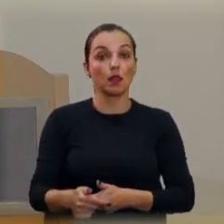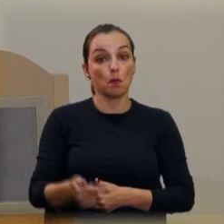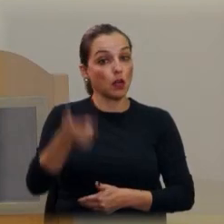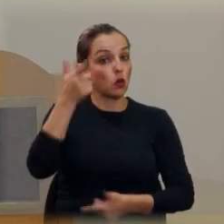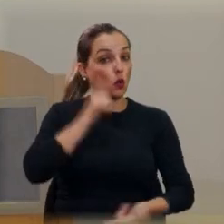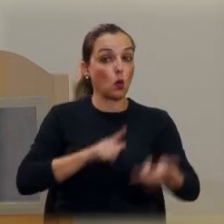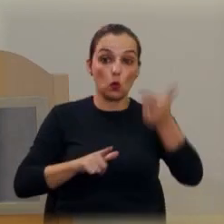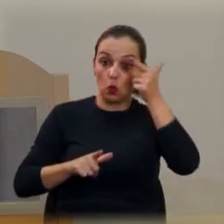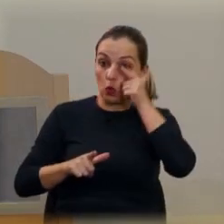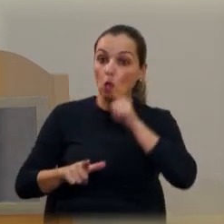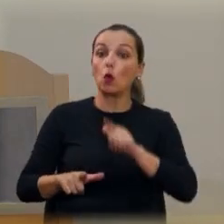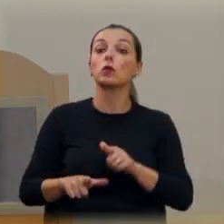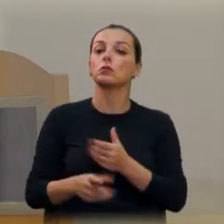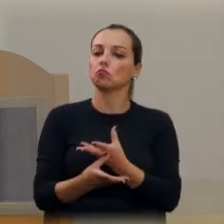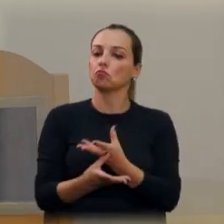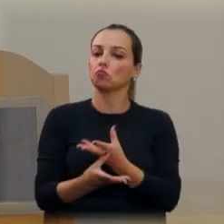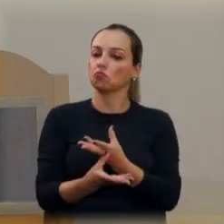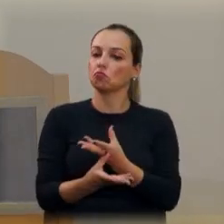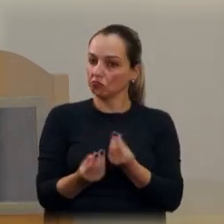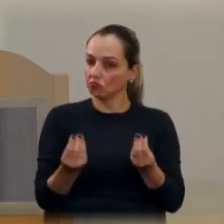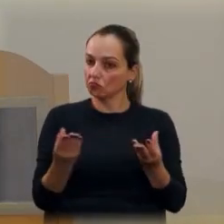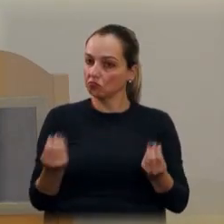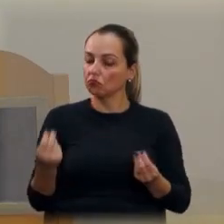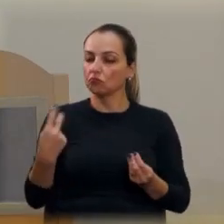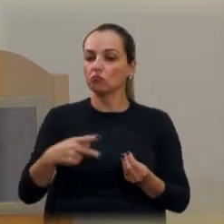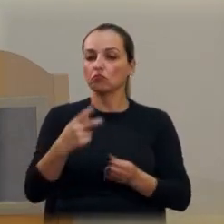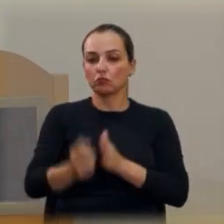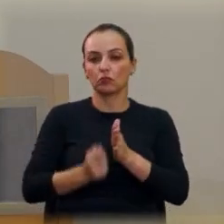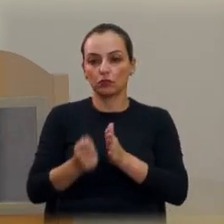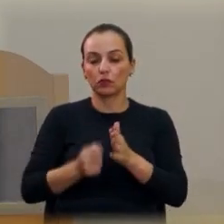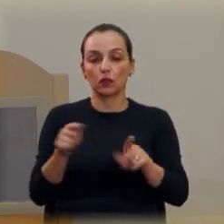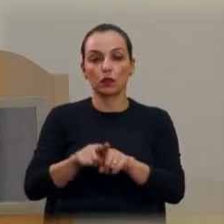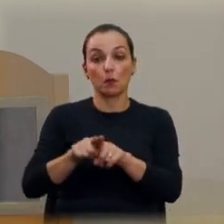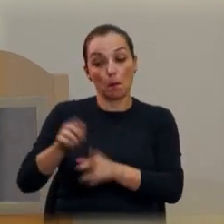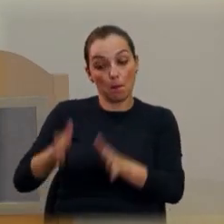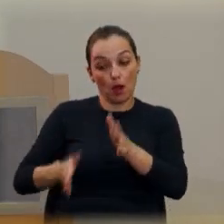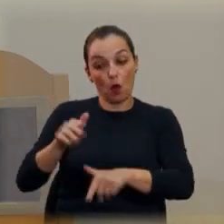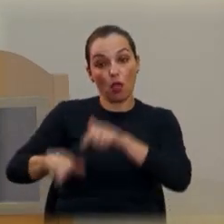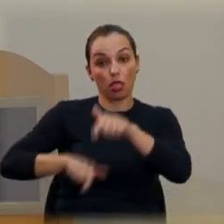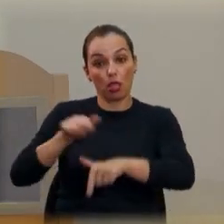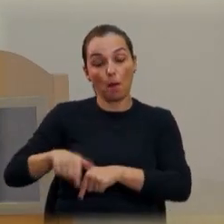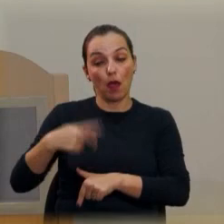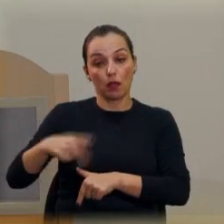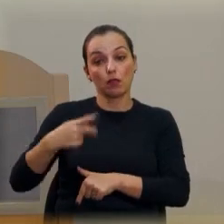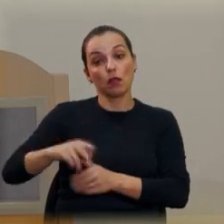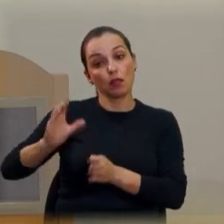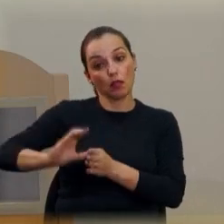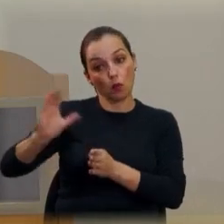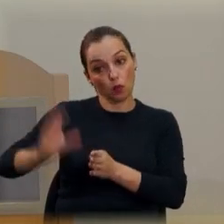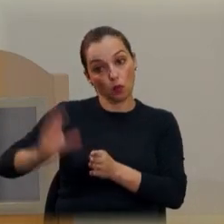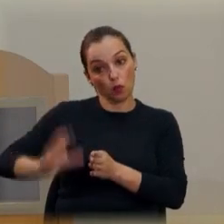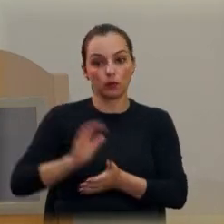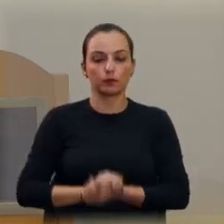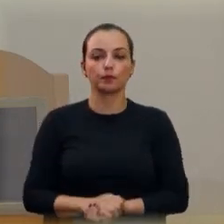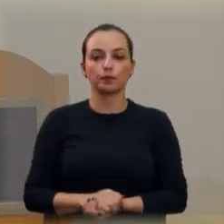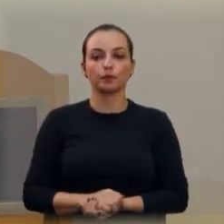conquistas para Araraquara e para o nosso mandato aqui nessa casa. Na quarta-feira,